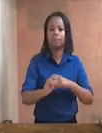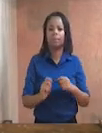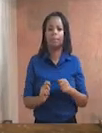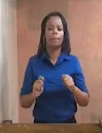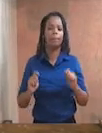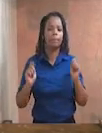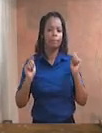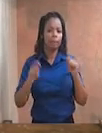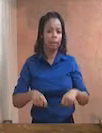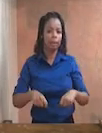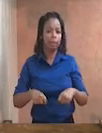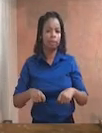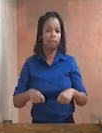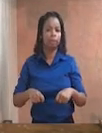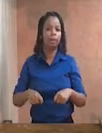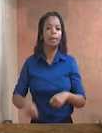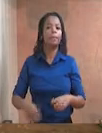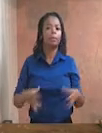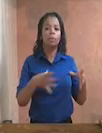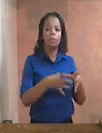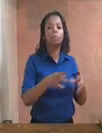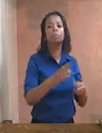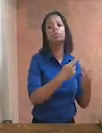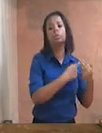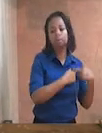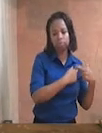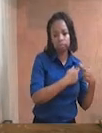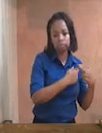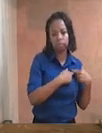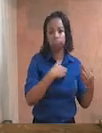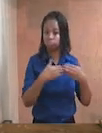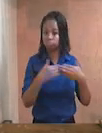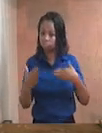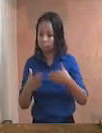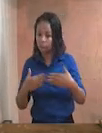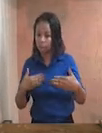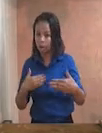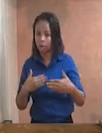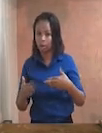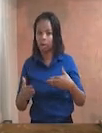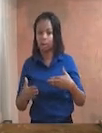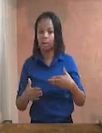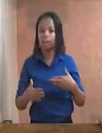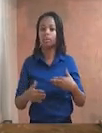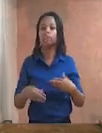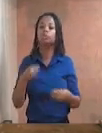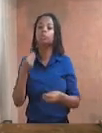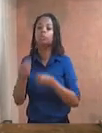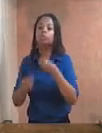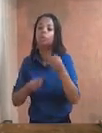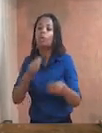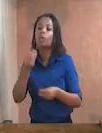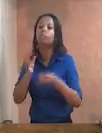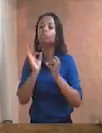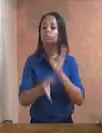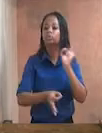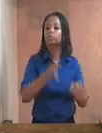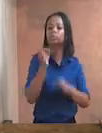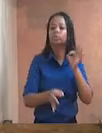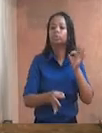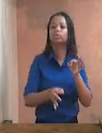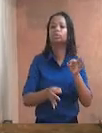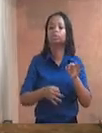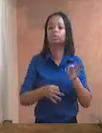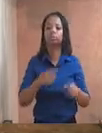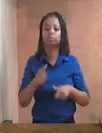entidade responsável independentemente de atualizações judicial. Agradeço pela